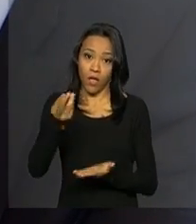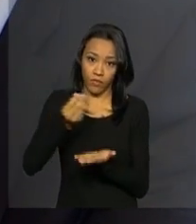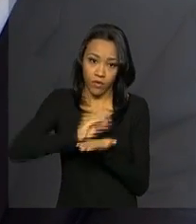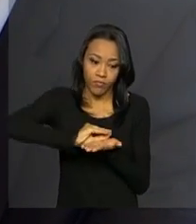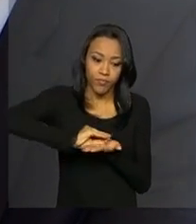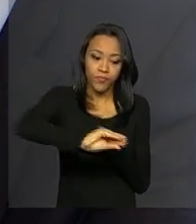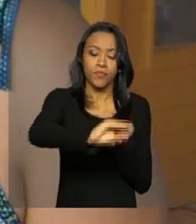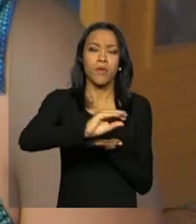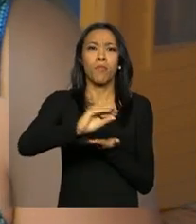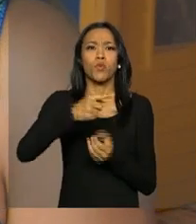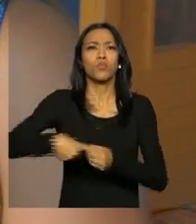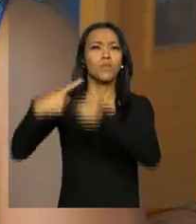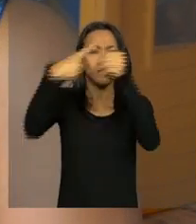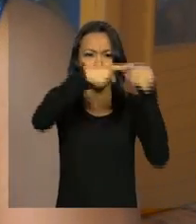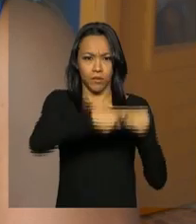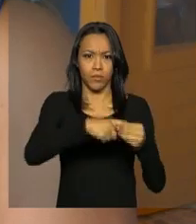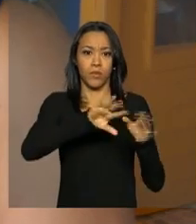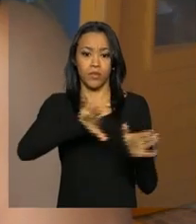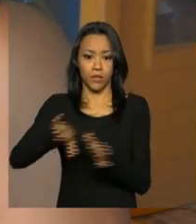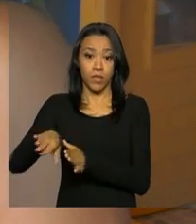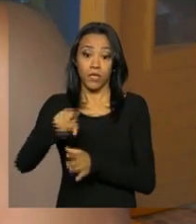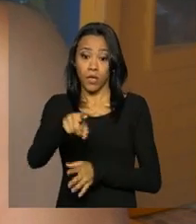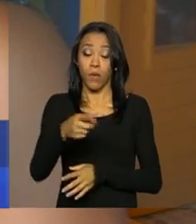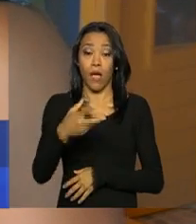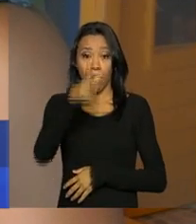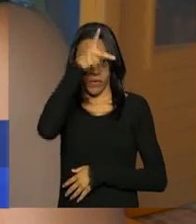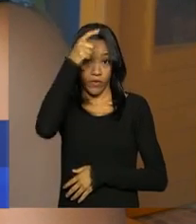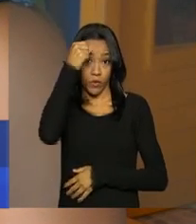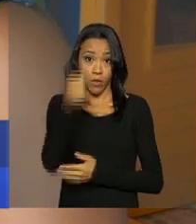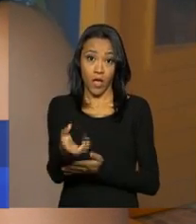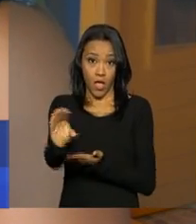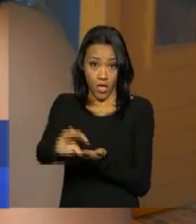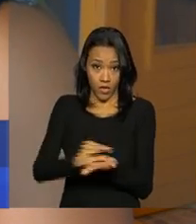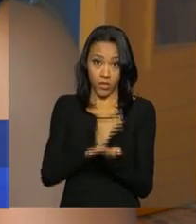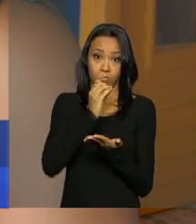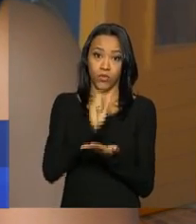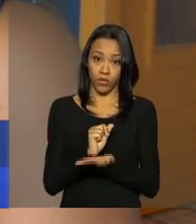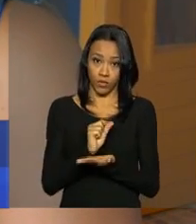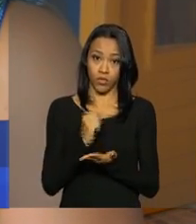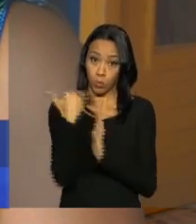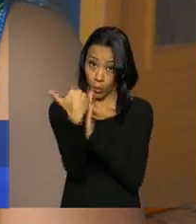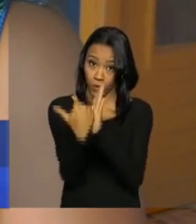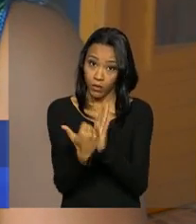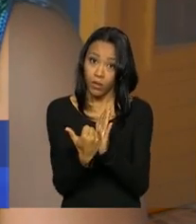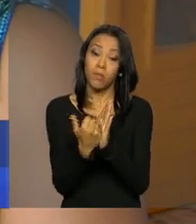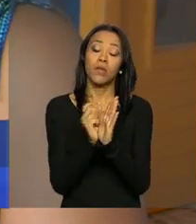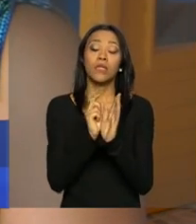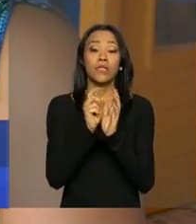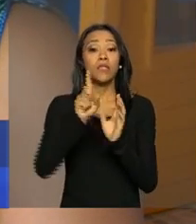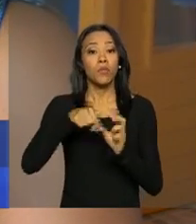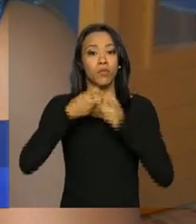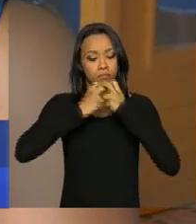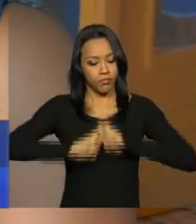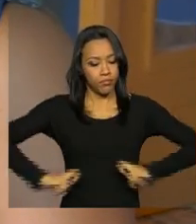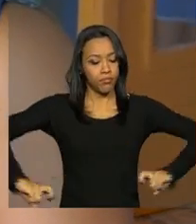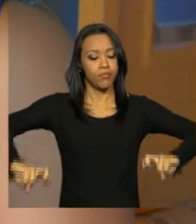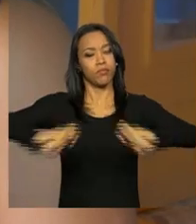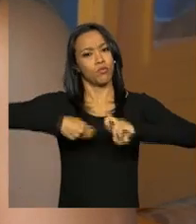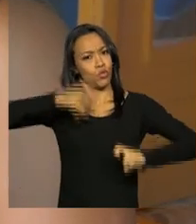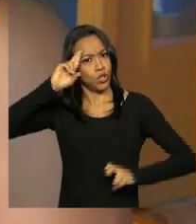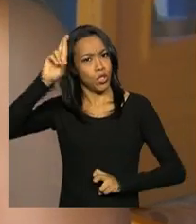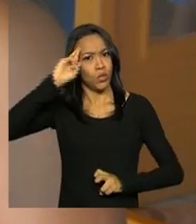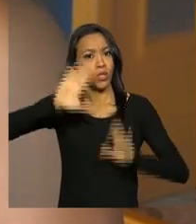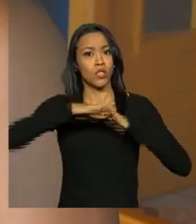conta dos municípios. A prefeitura recebe o dinheiro do programa e senta com todos os diretores da educação